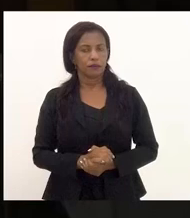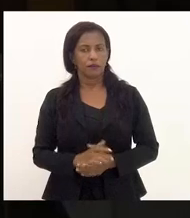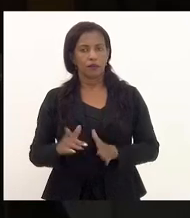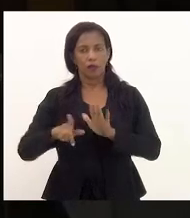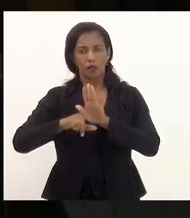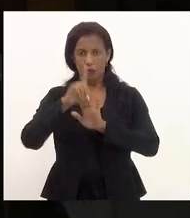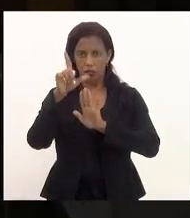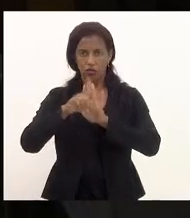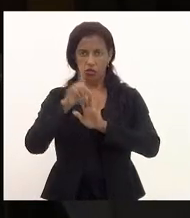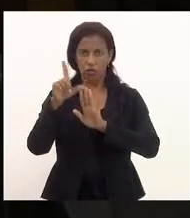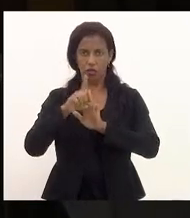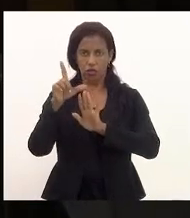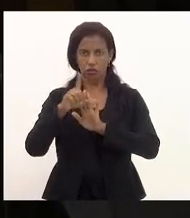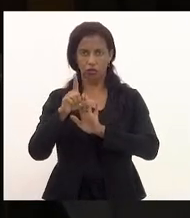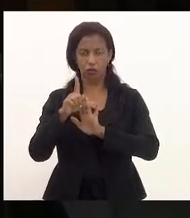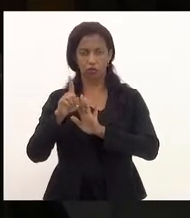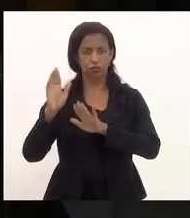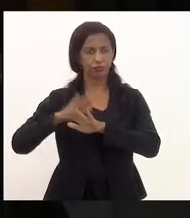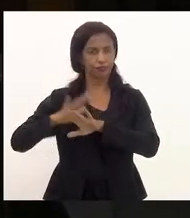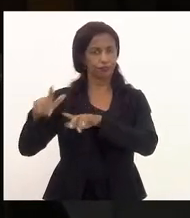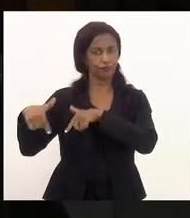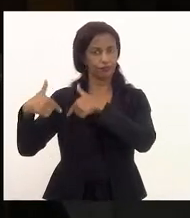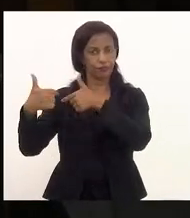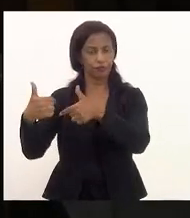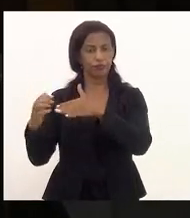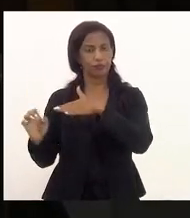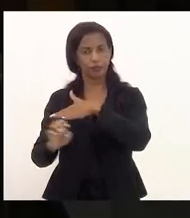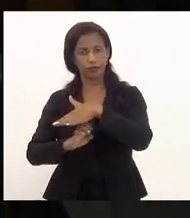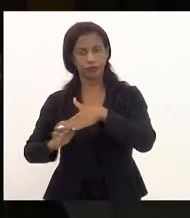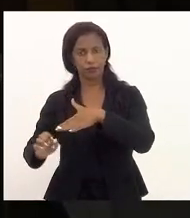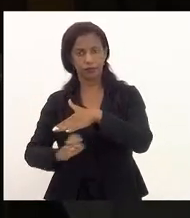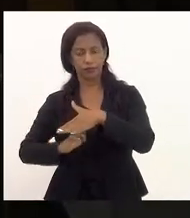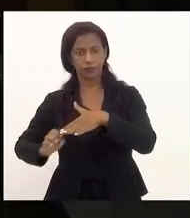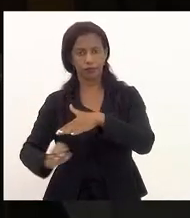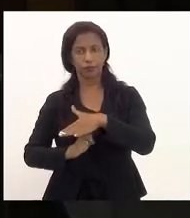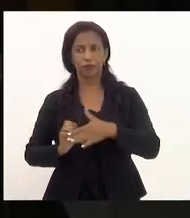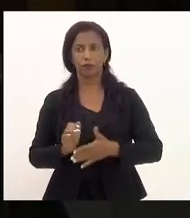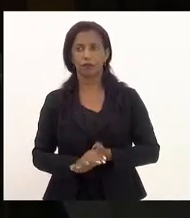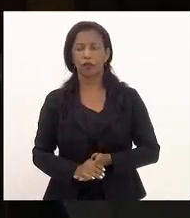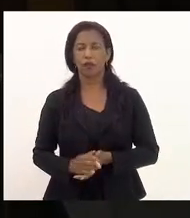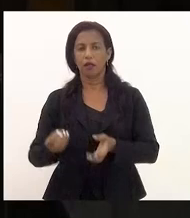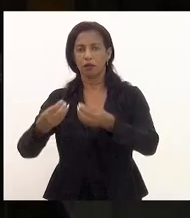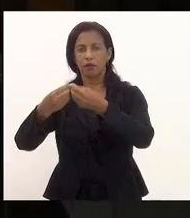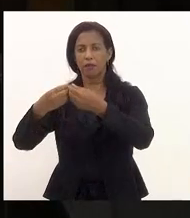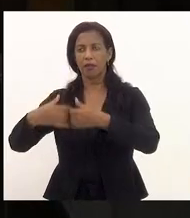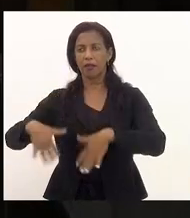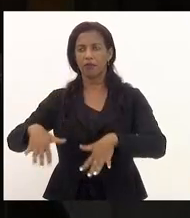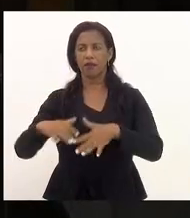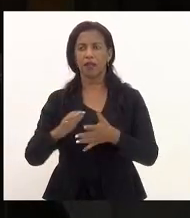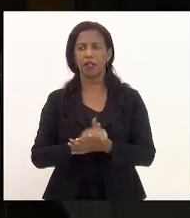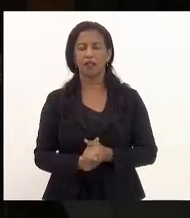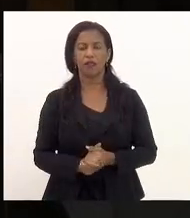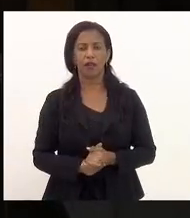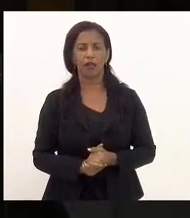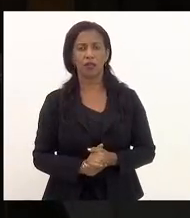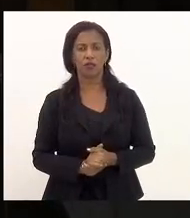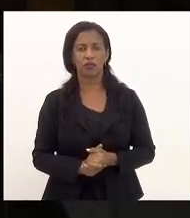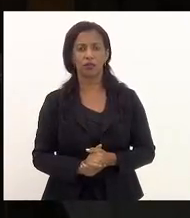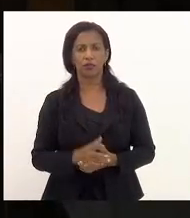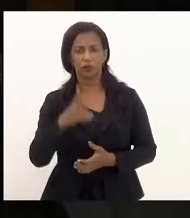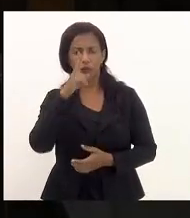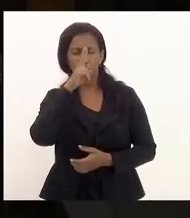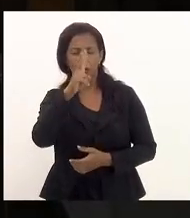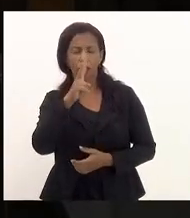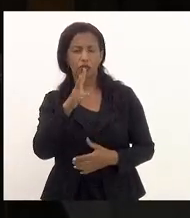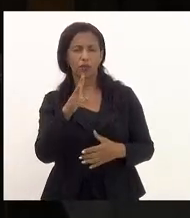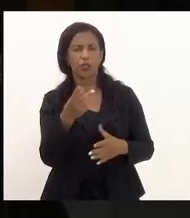legislações e ações das concessionárias que prejudicam fortemente os